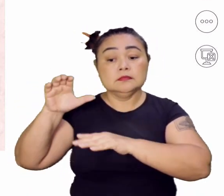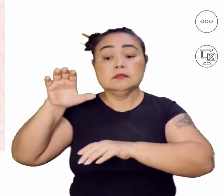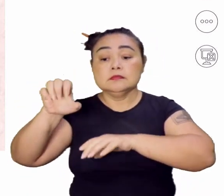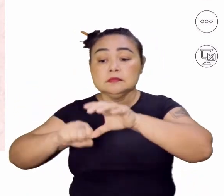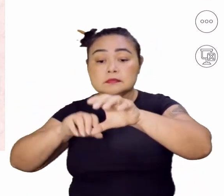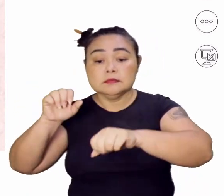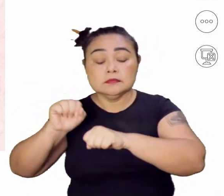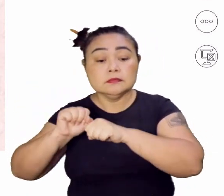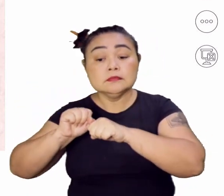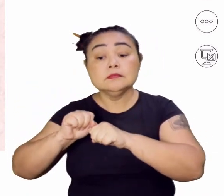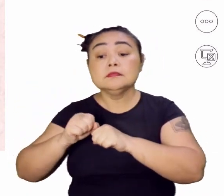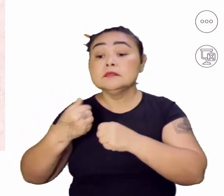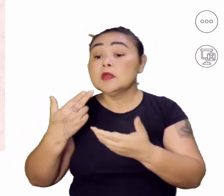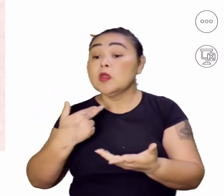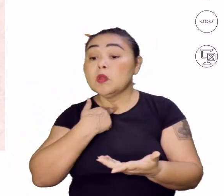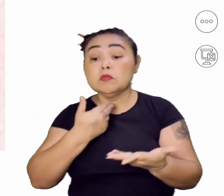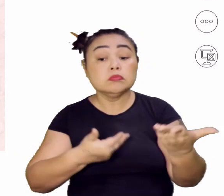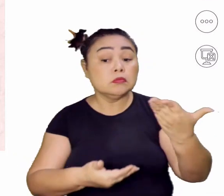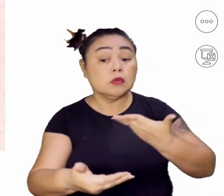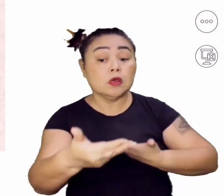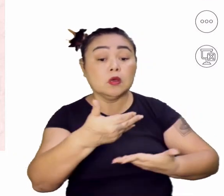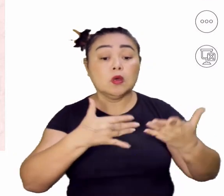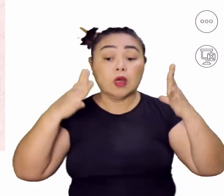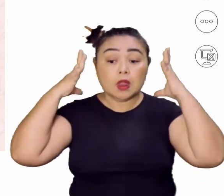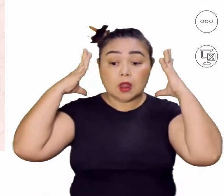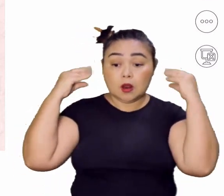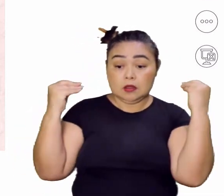Os caras estavam em guerra com a Holanda lá.